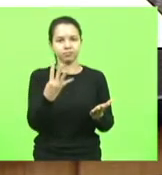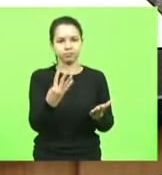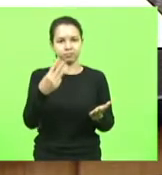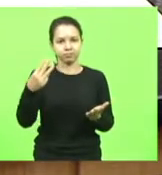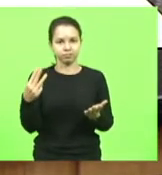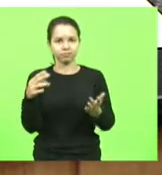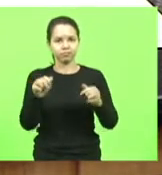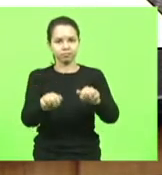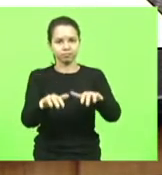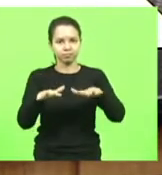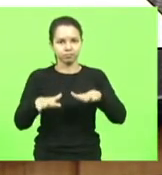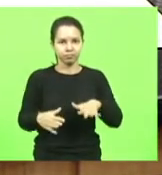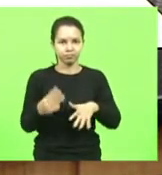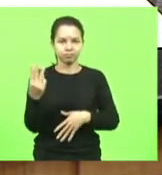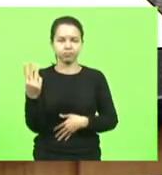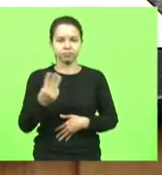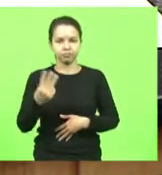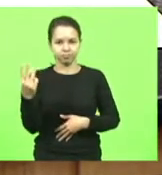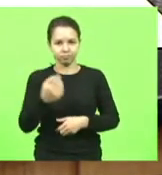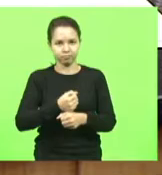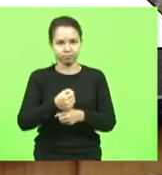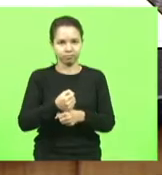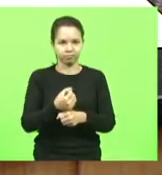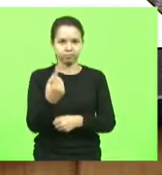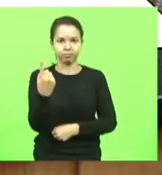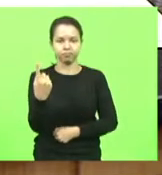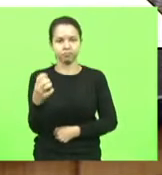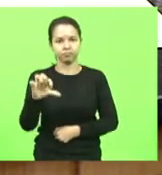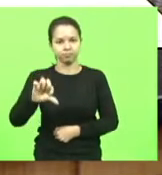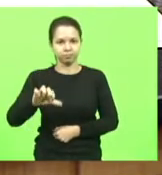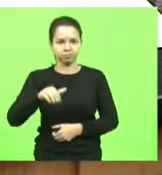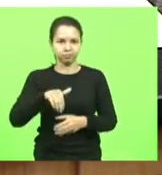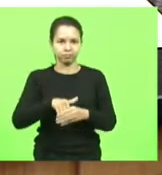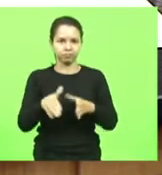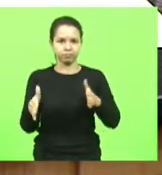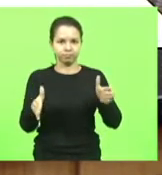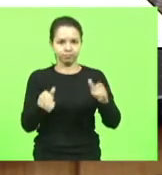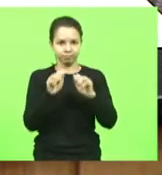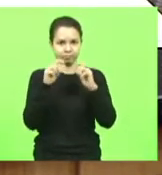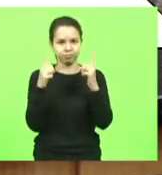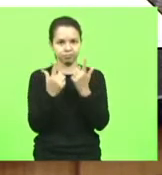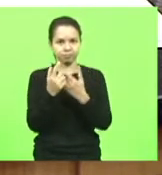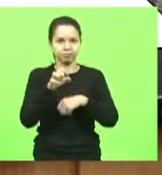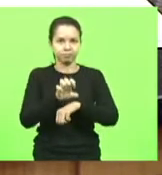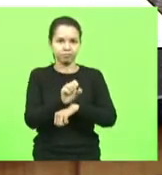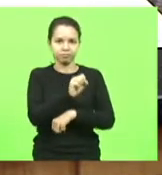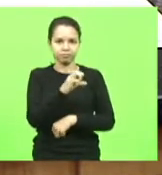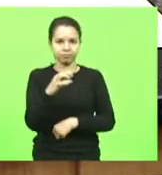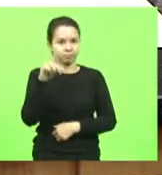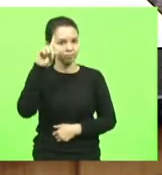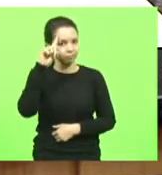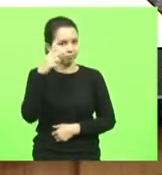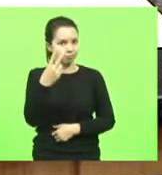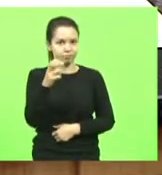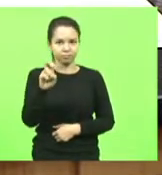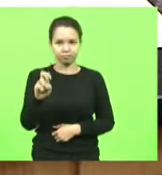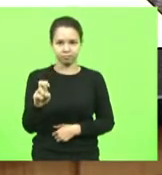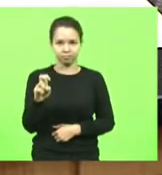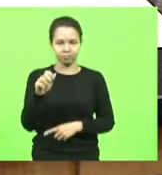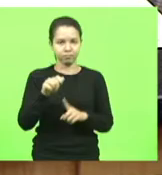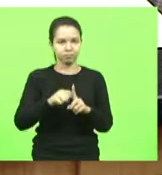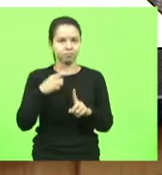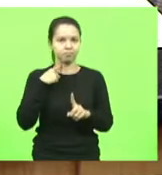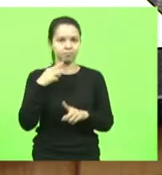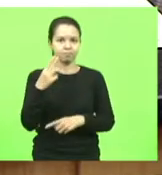sessão ordinária, da 3ª sessão legislativa da 19ª legislatura da Assembleia Legislativa do Estado de Santa Catarina, realizada em 25 de maio de